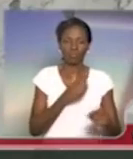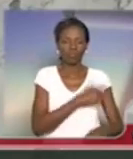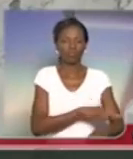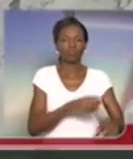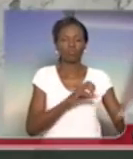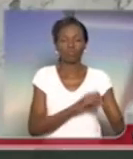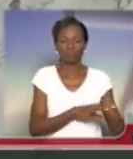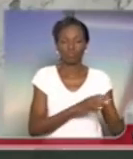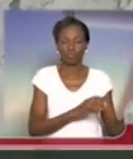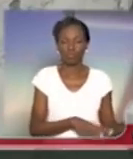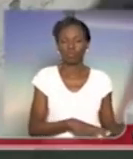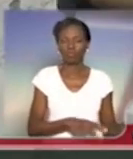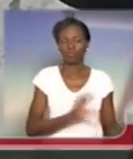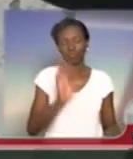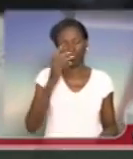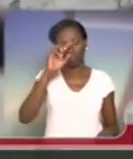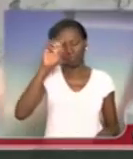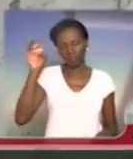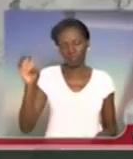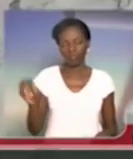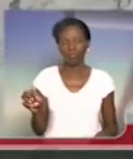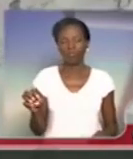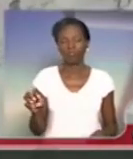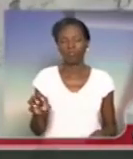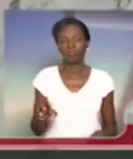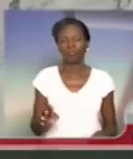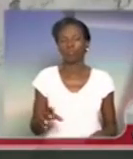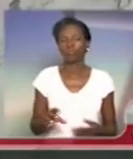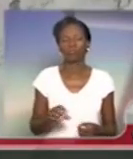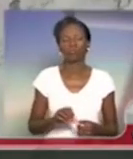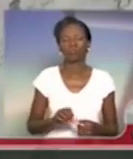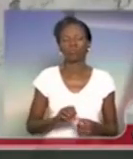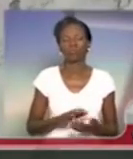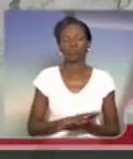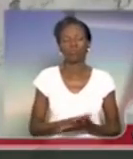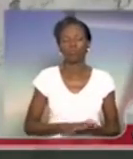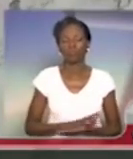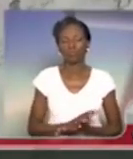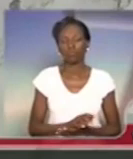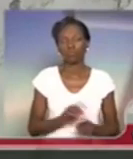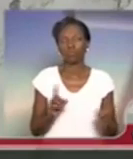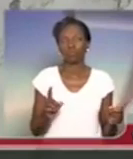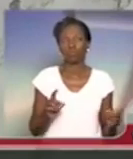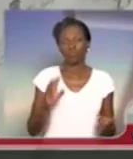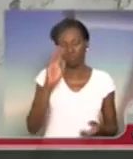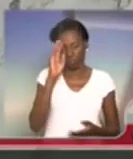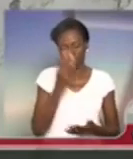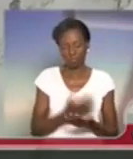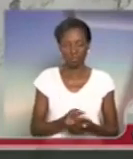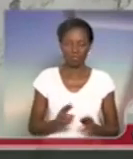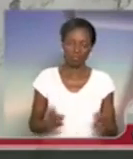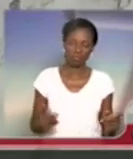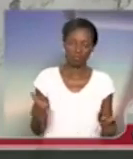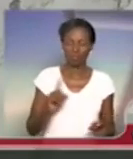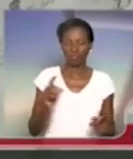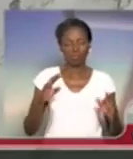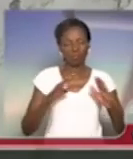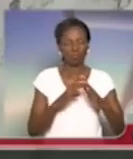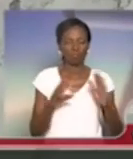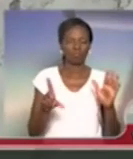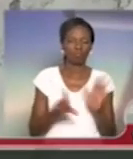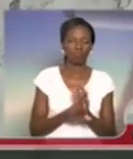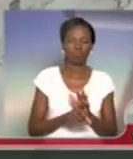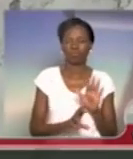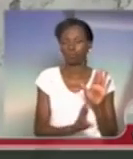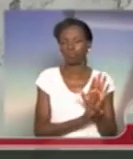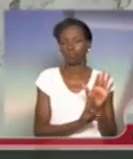acontecendo no nosso Estado. Mas poderíamos esperar uma outra coisa, um outro comportamento de uma Casa de Leis